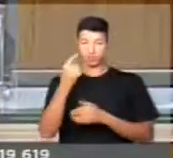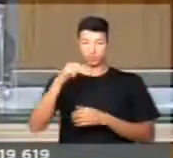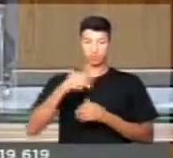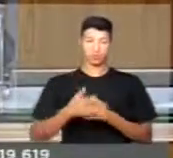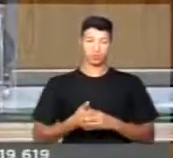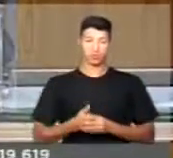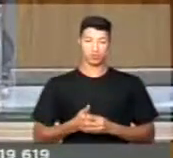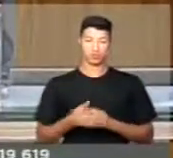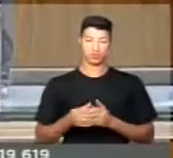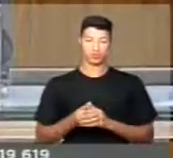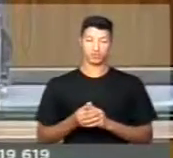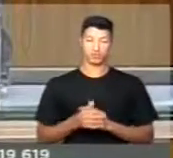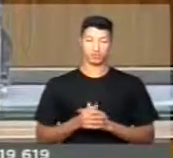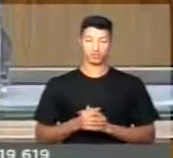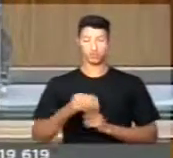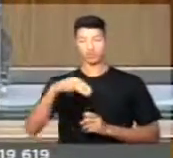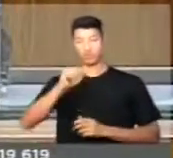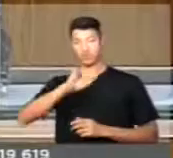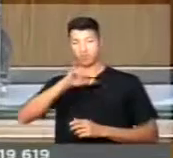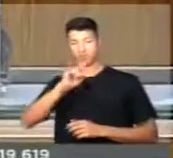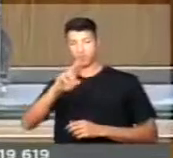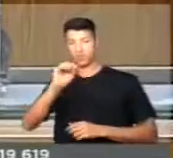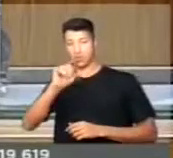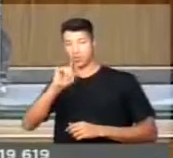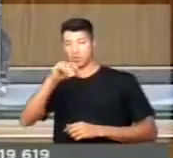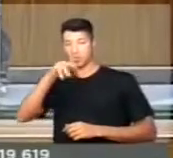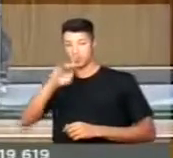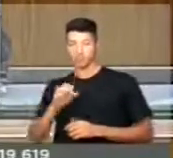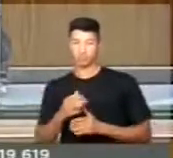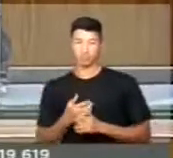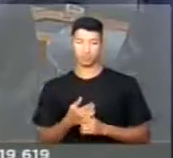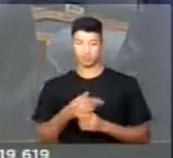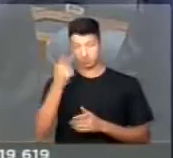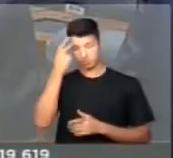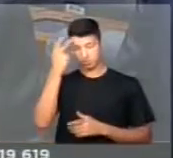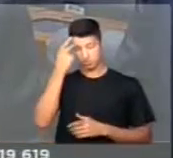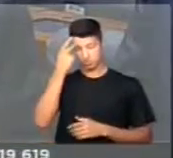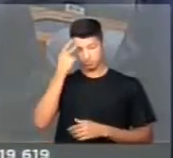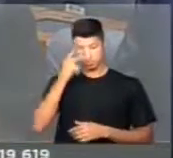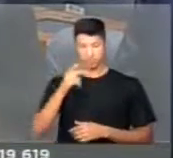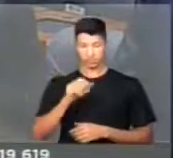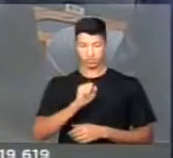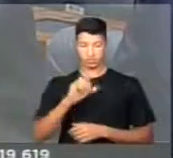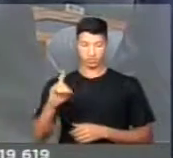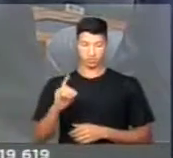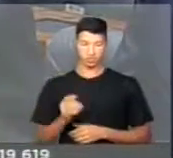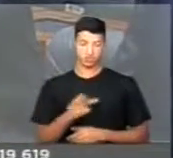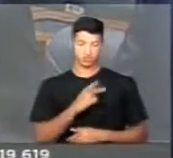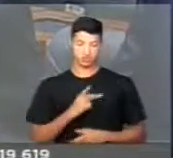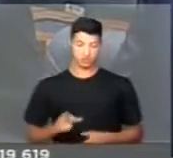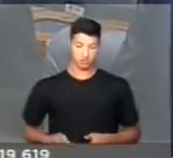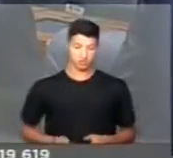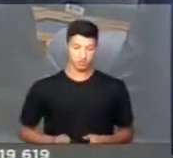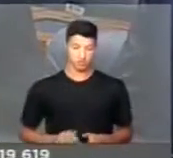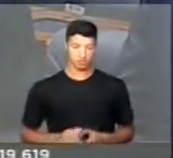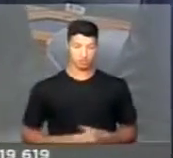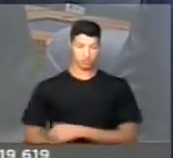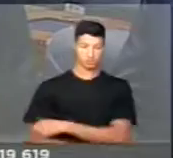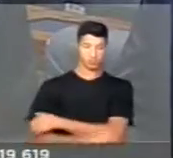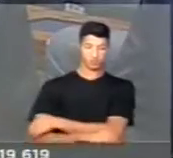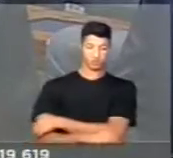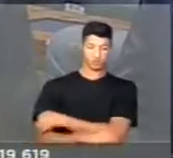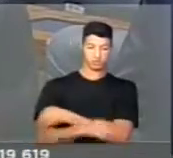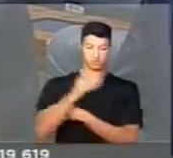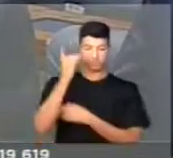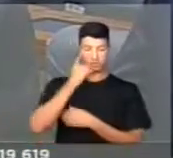dar um minuto para o Major Olímpio, o deputado Major Olímpio de São Paulo, Solidariedade. Senhor Presidente,